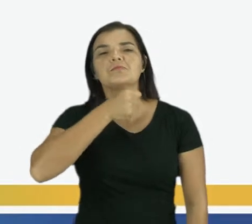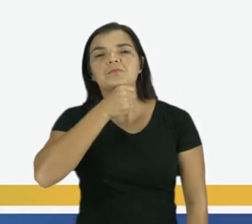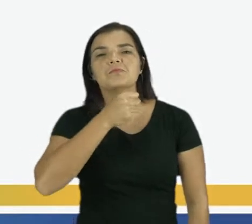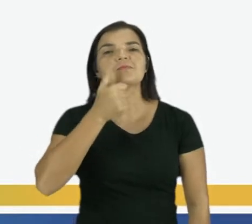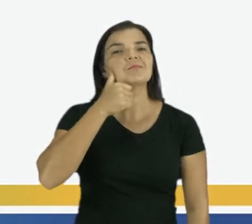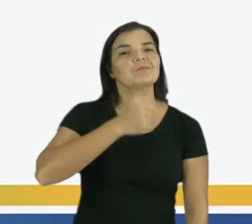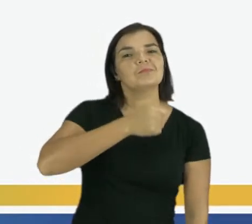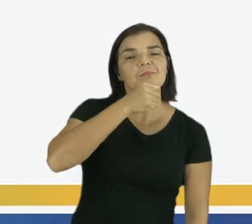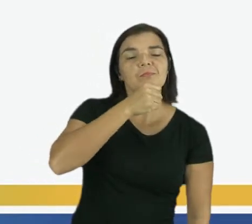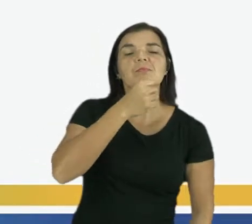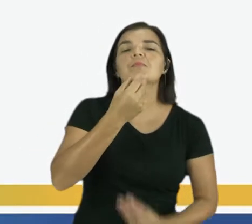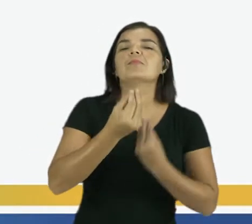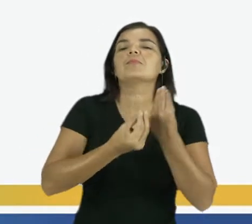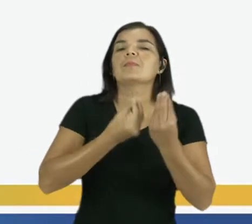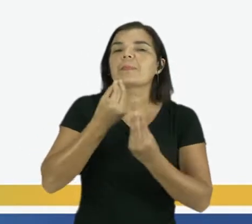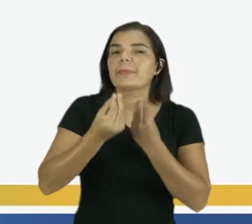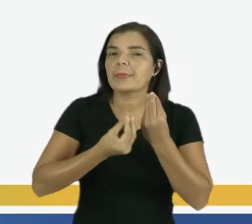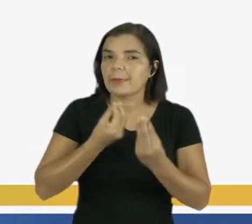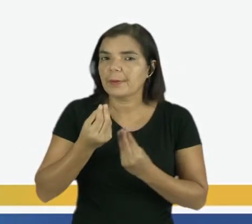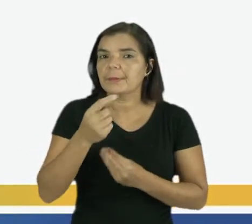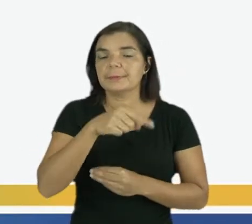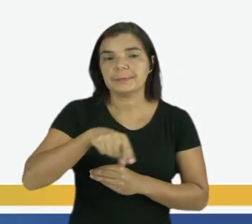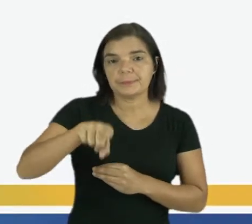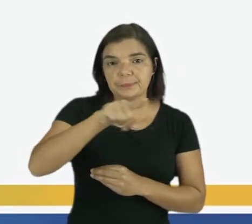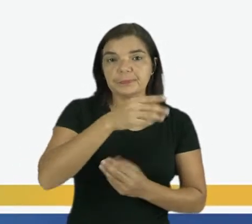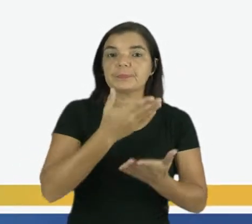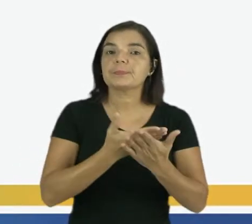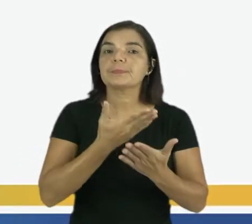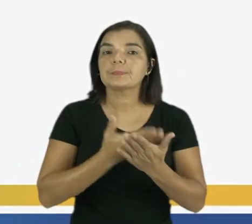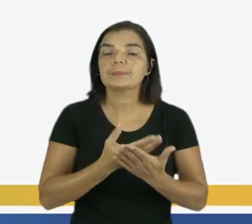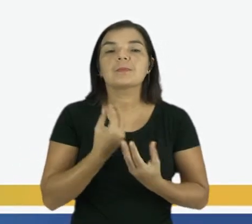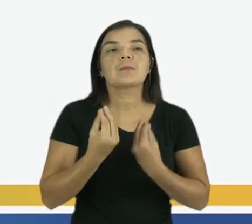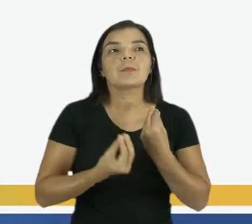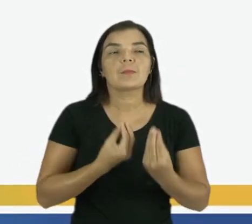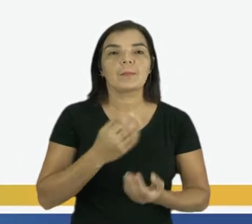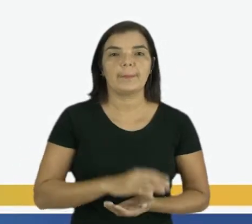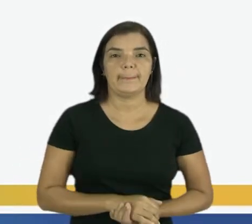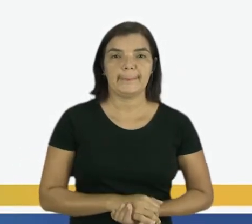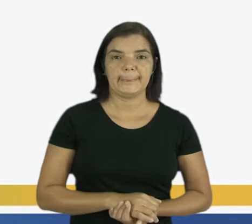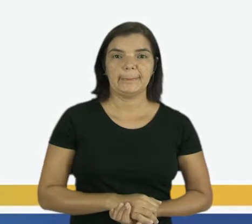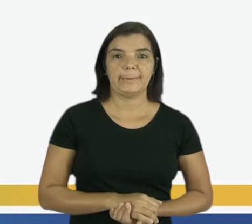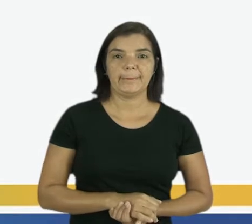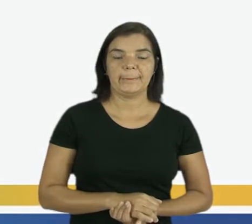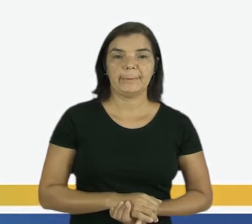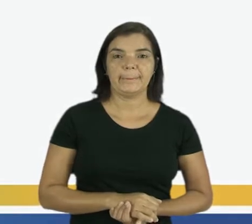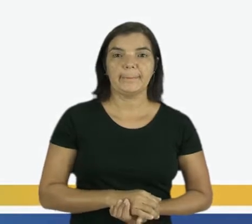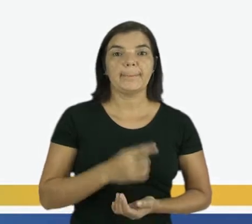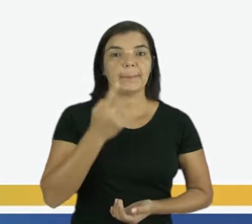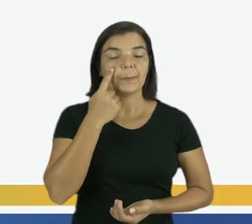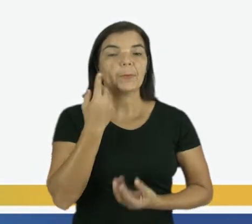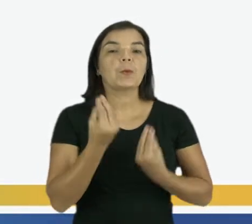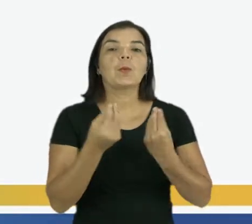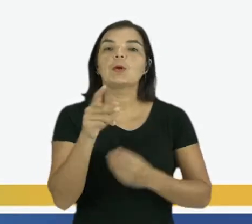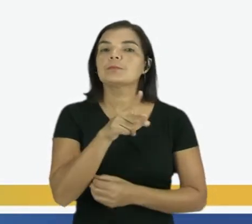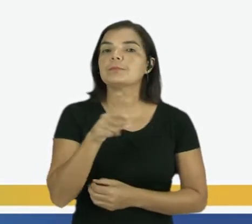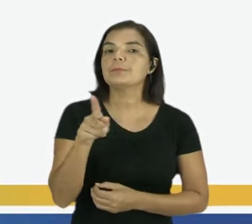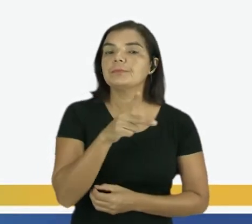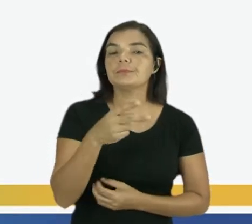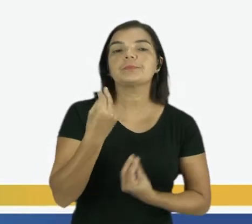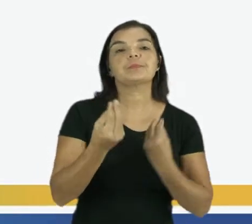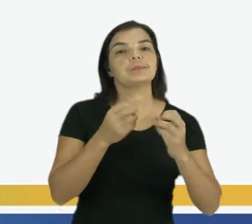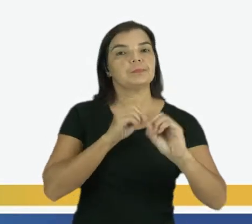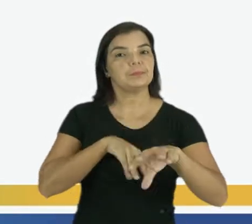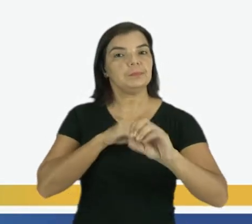vovó, como era que o senhor, a senhora estudava? Como era a sua professora? Como é que era o